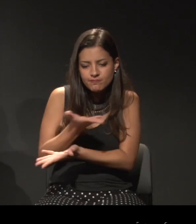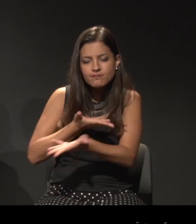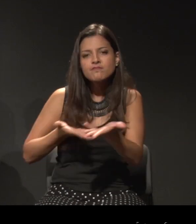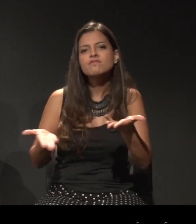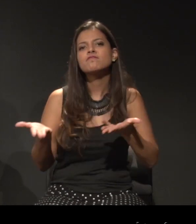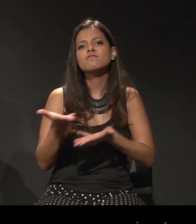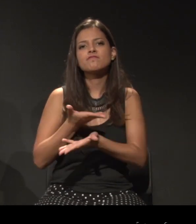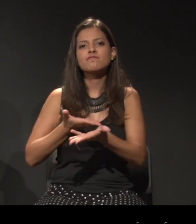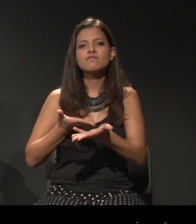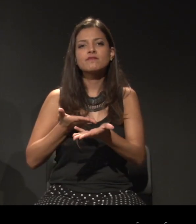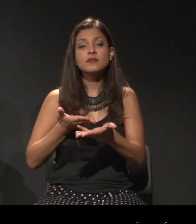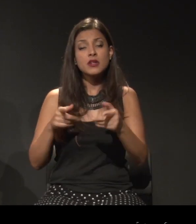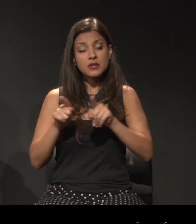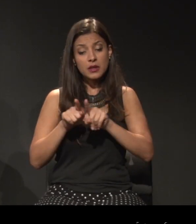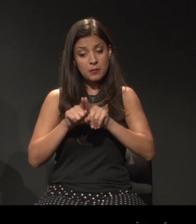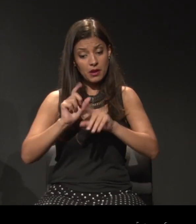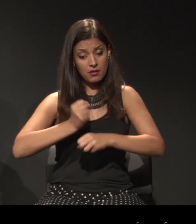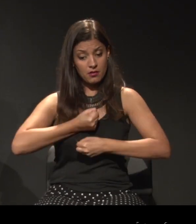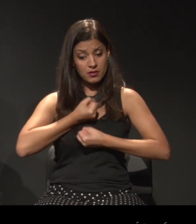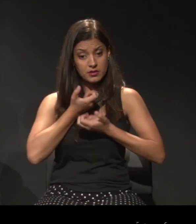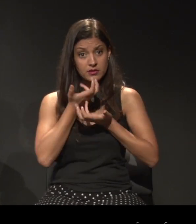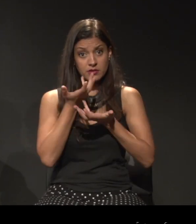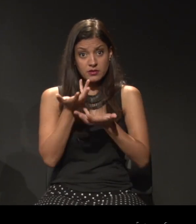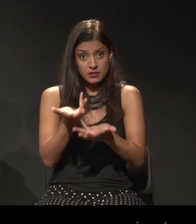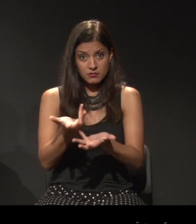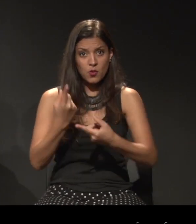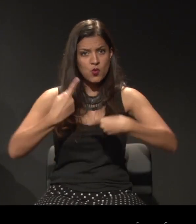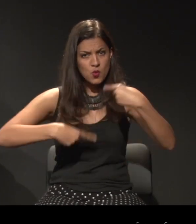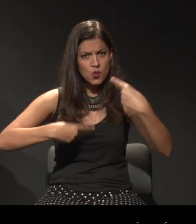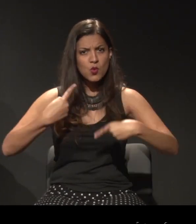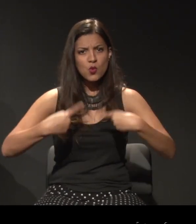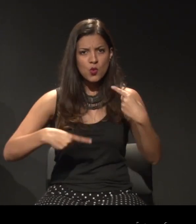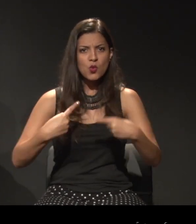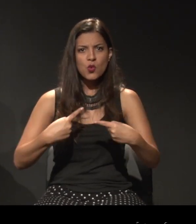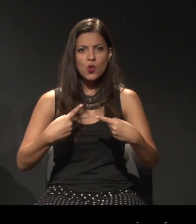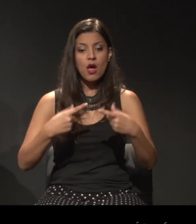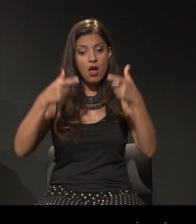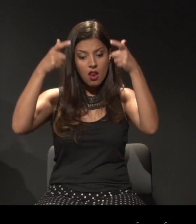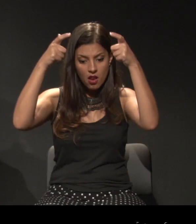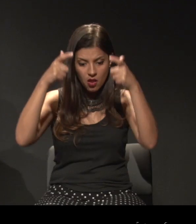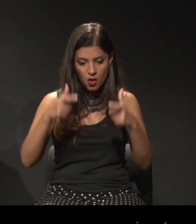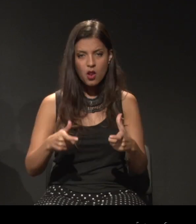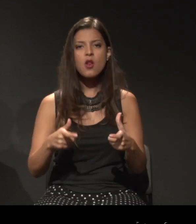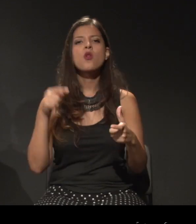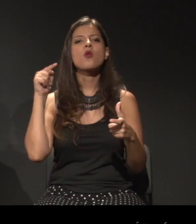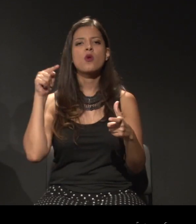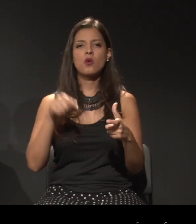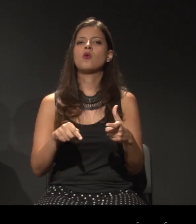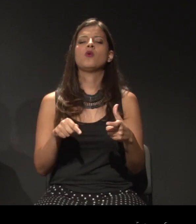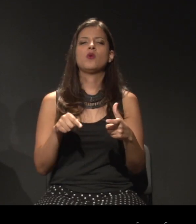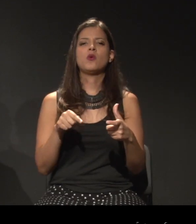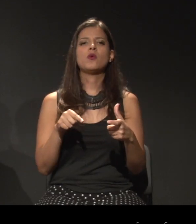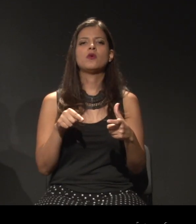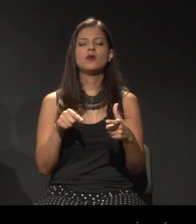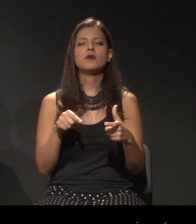dessa expressão social, política, como um lugar da